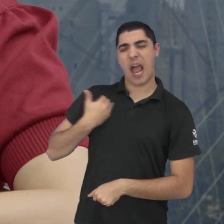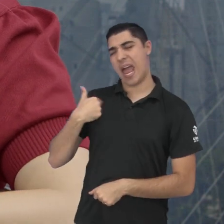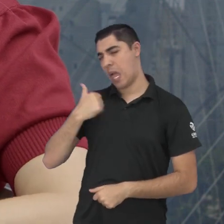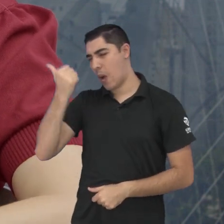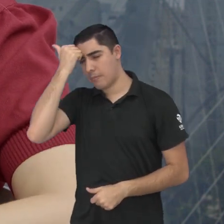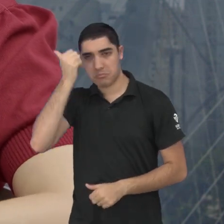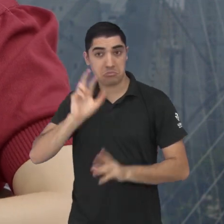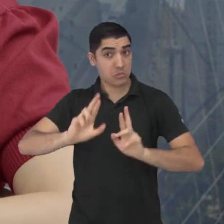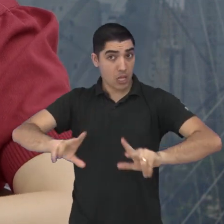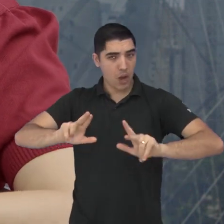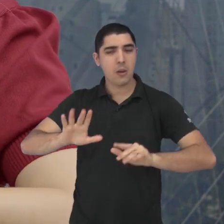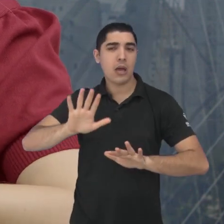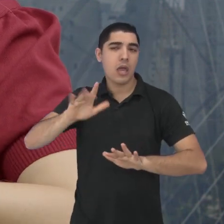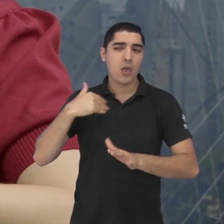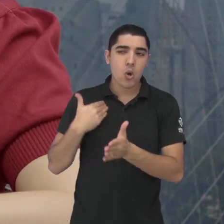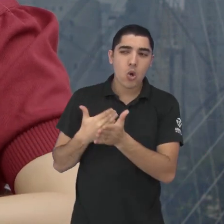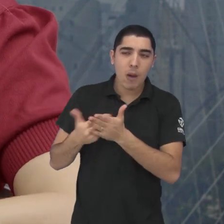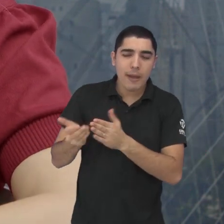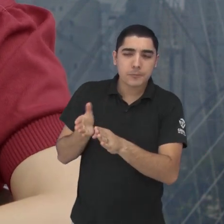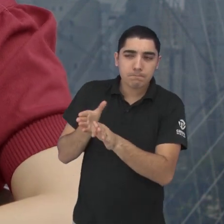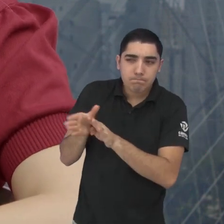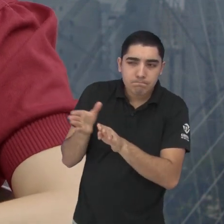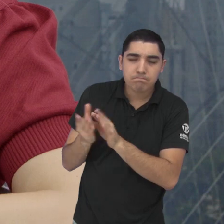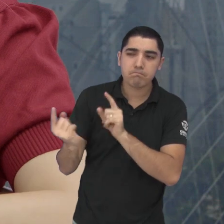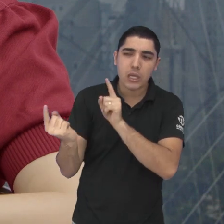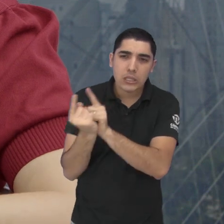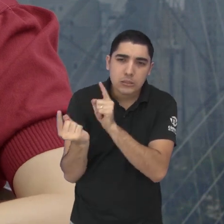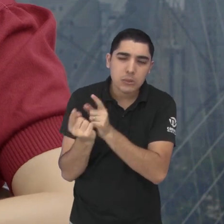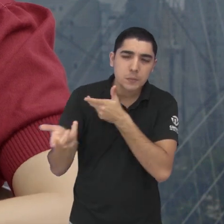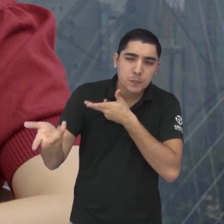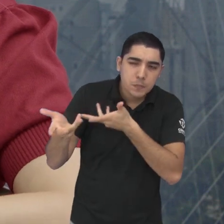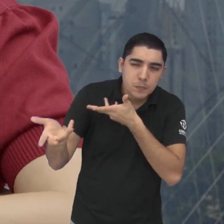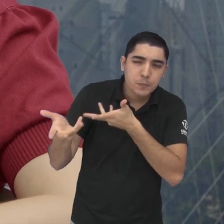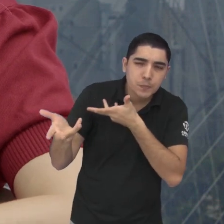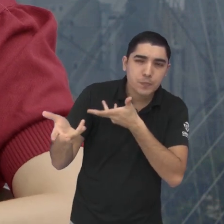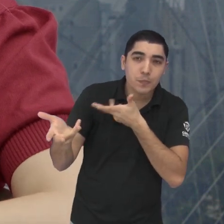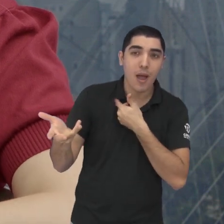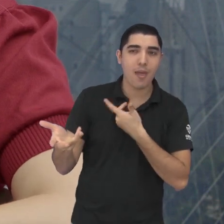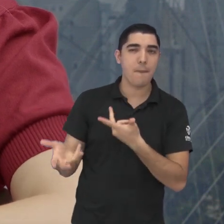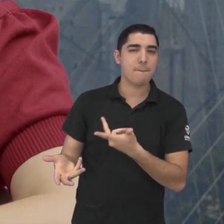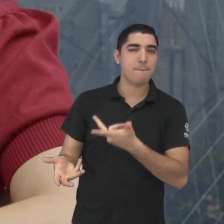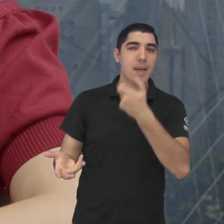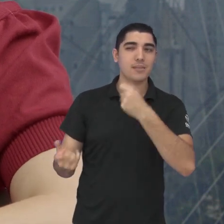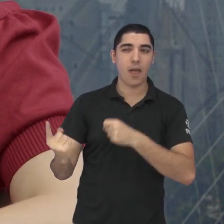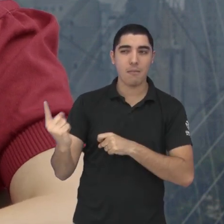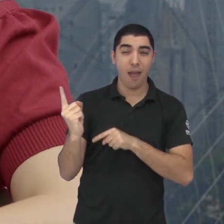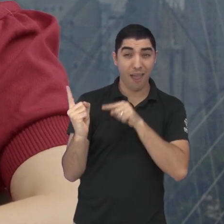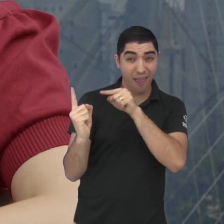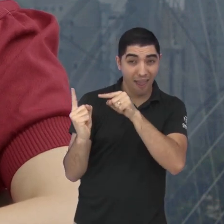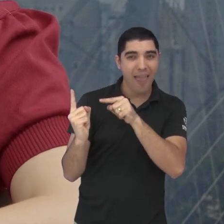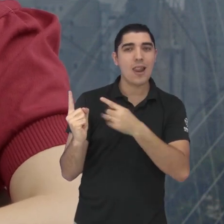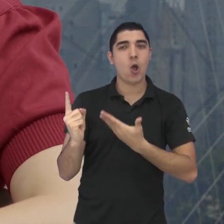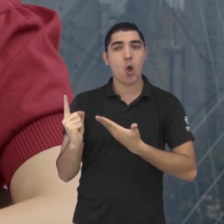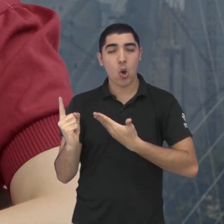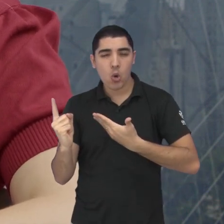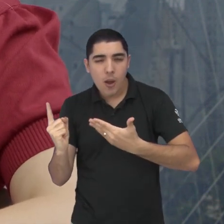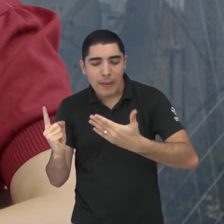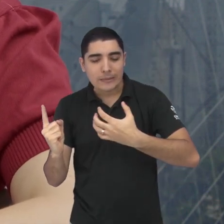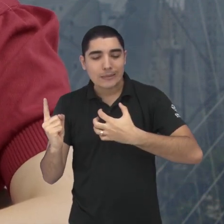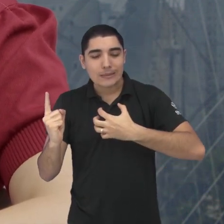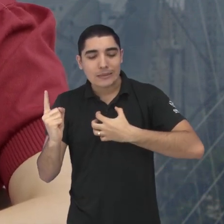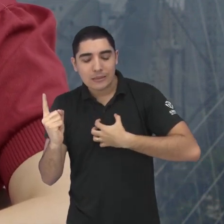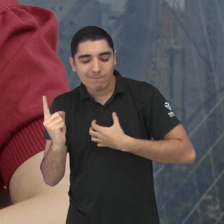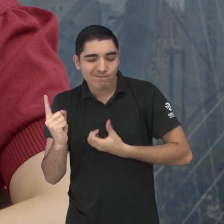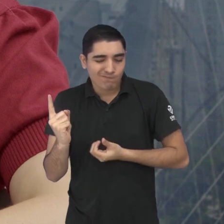das sessões e das orientações, a narrativa dessa mãe começa a trazer à tona algumas situações de